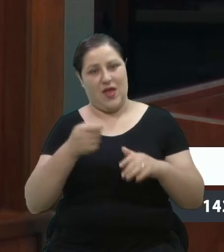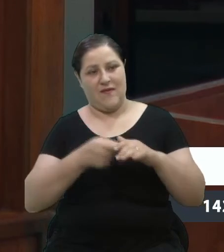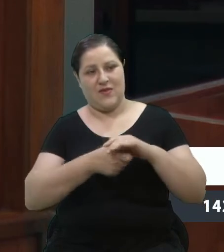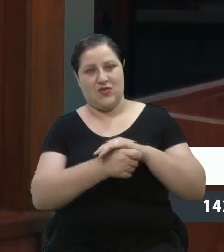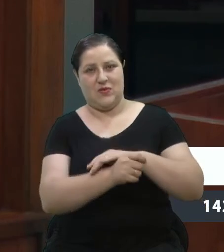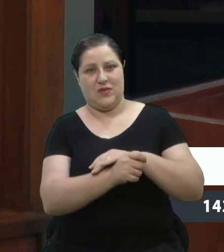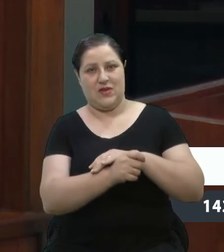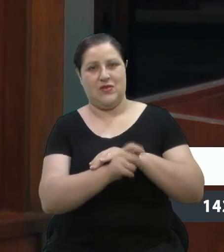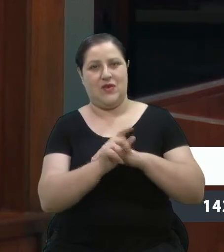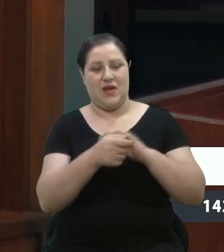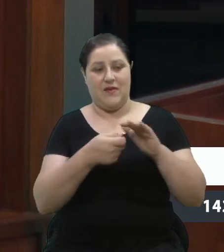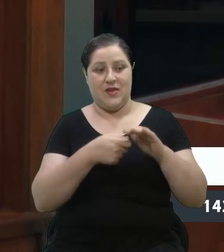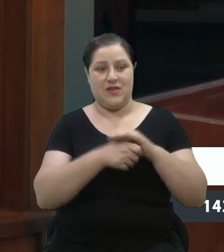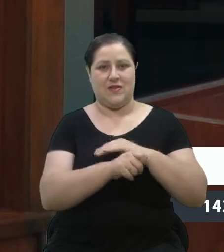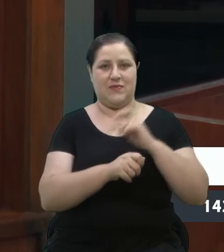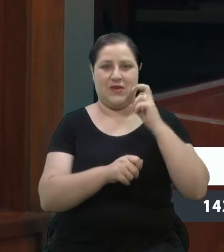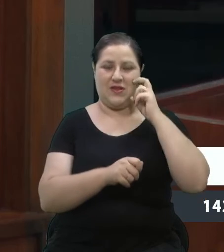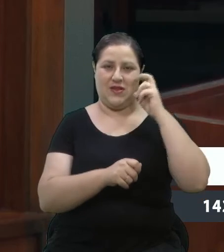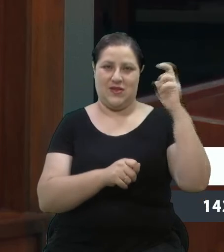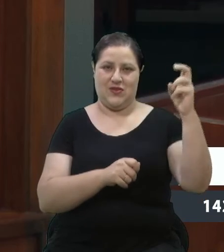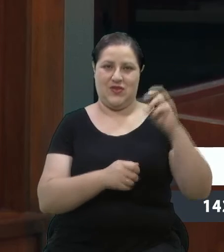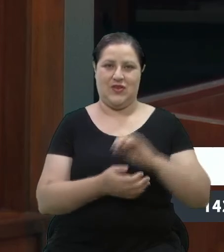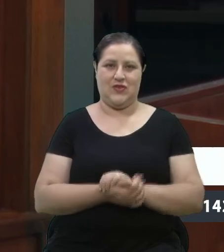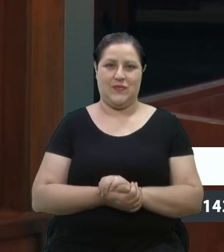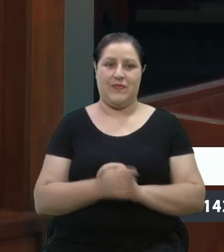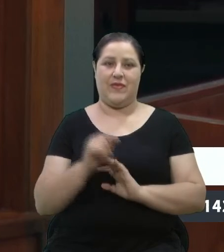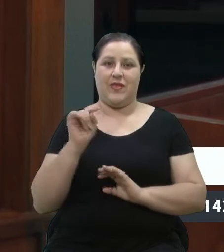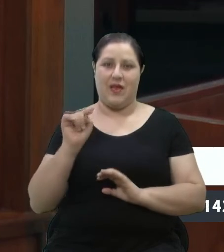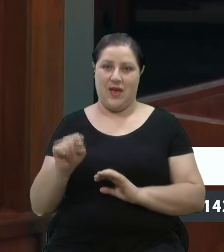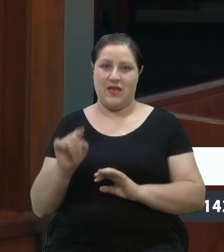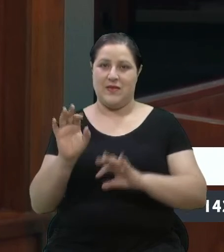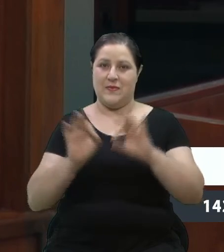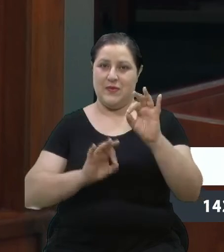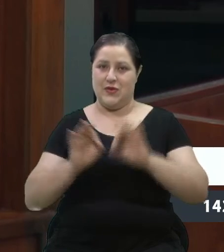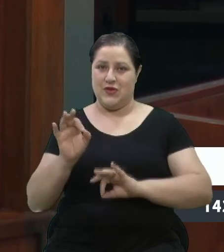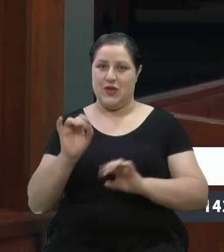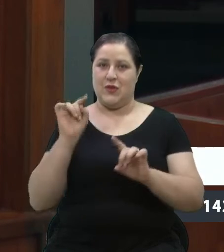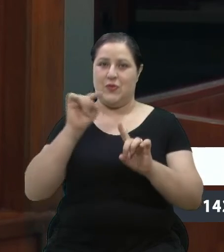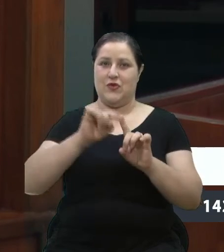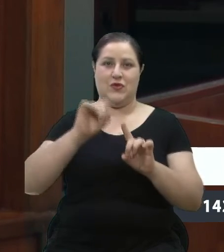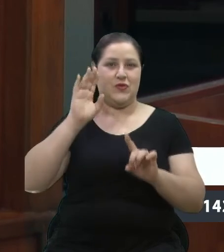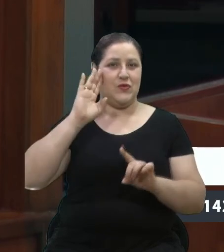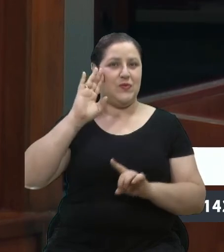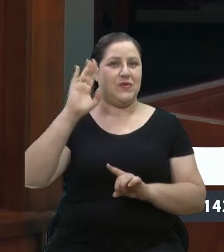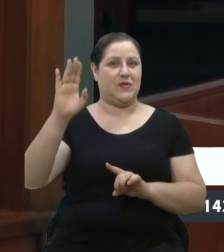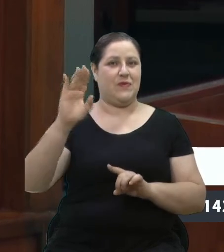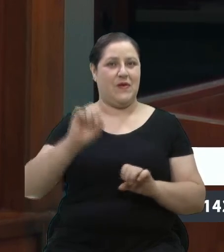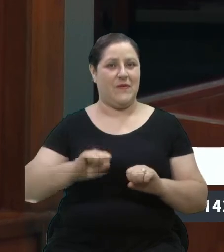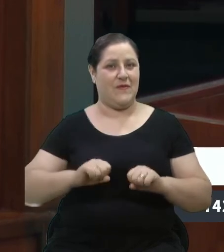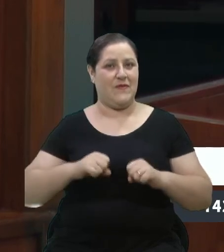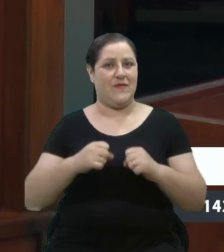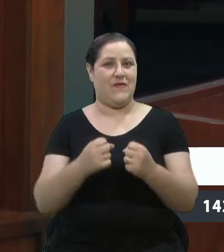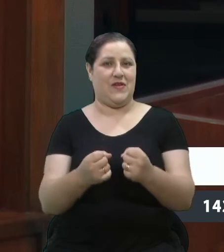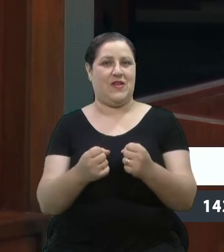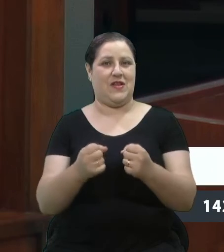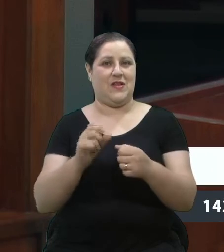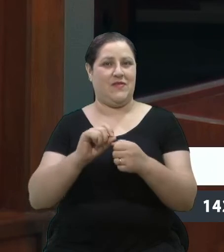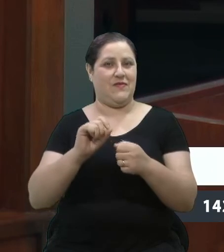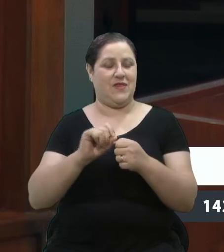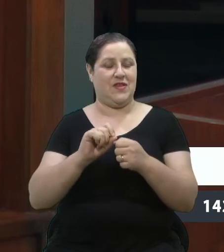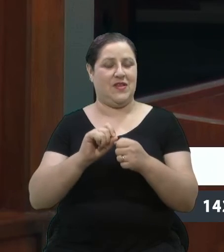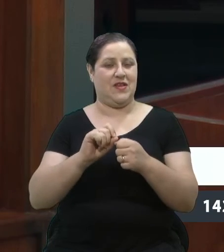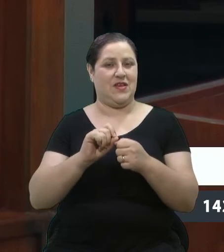um investimento inteligente. E esse projeto vem com o objetivo, principalmente, de fortalecer e fazer com que,